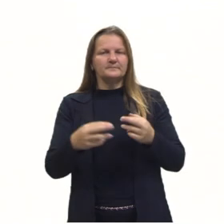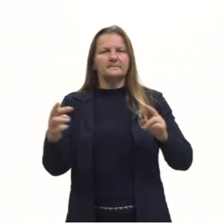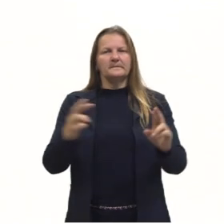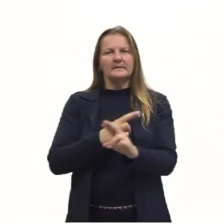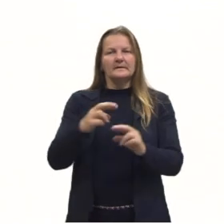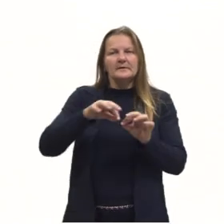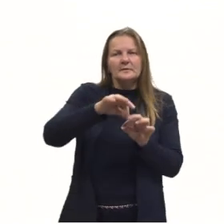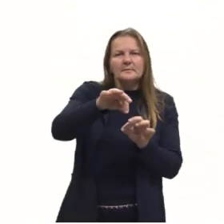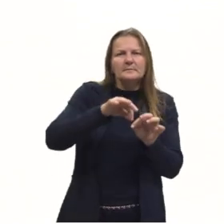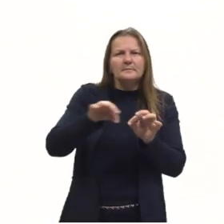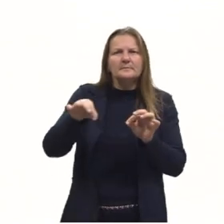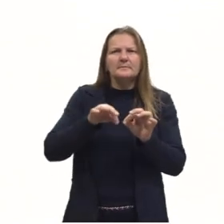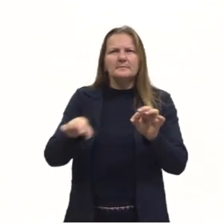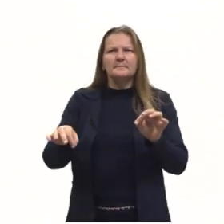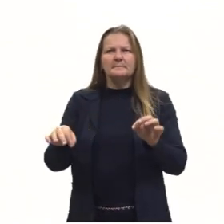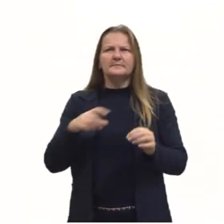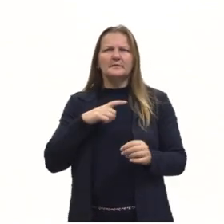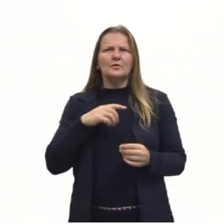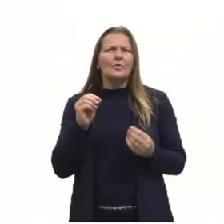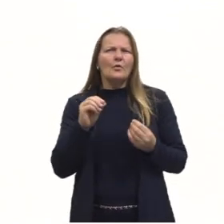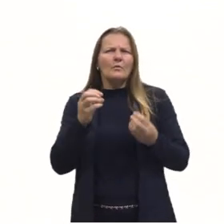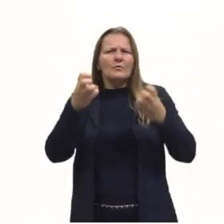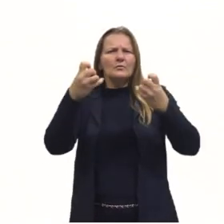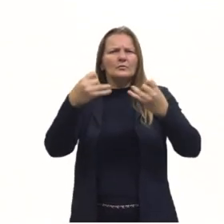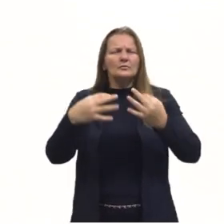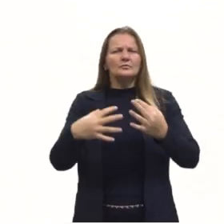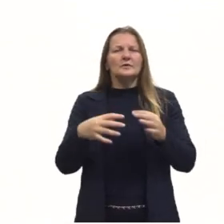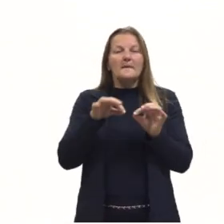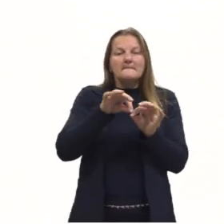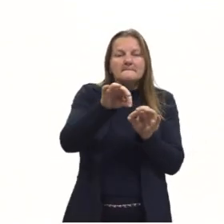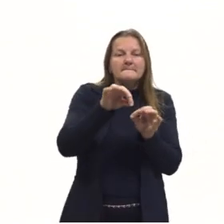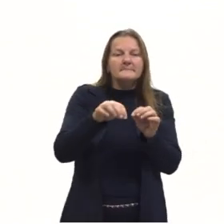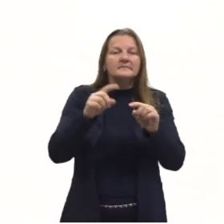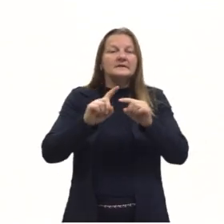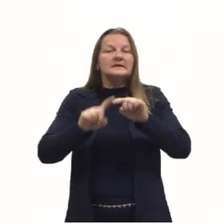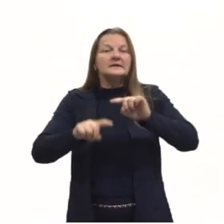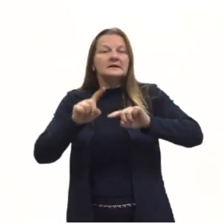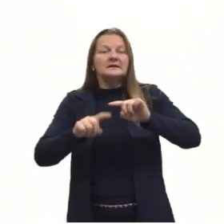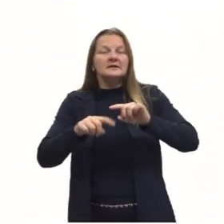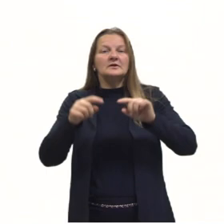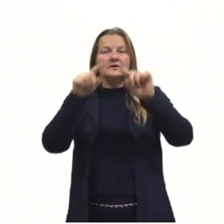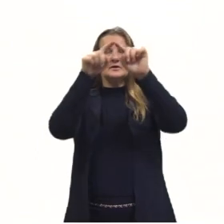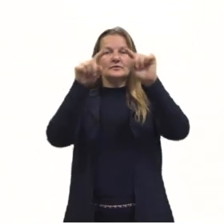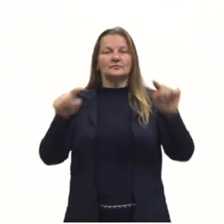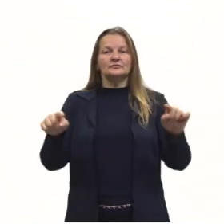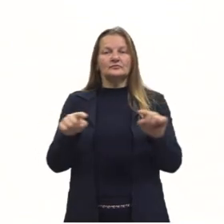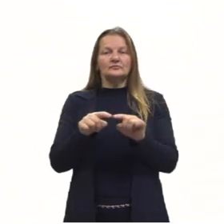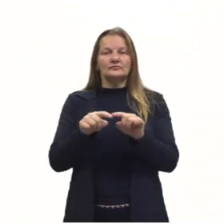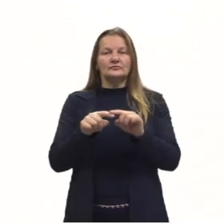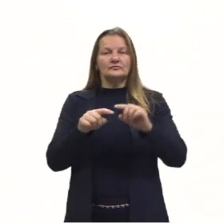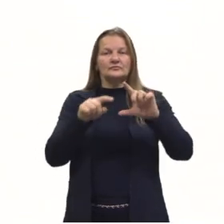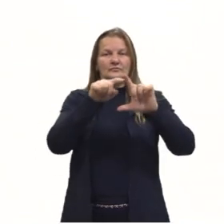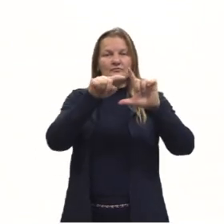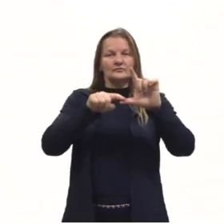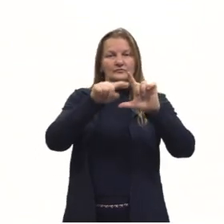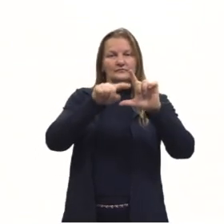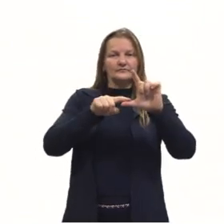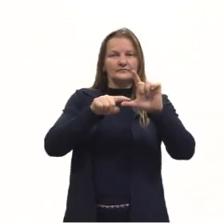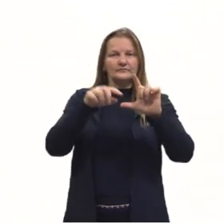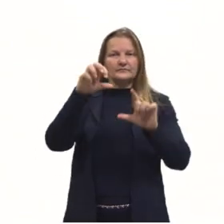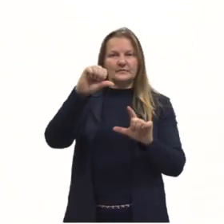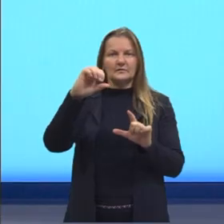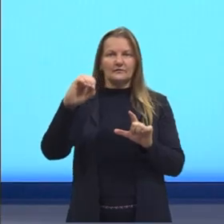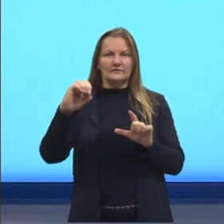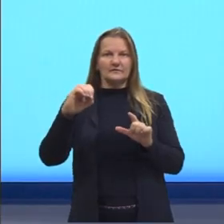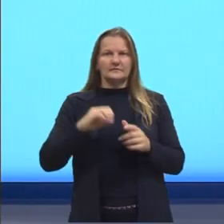métricas então, elas relacionam as medidas dos elementos de um triângulo retângulo. Então, aqui nós temos a figura,